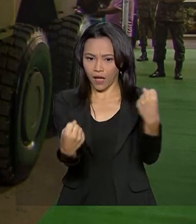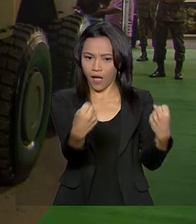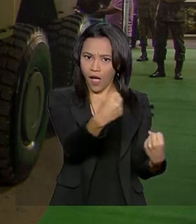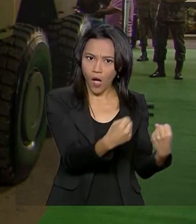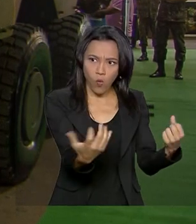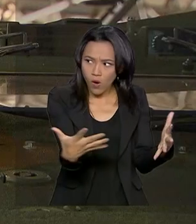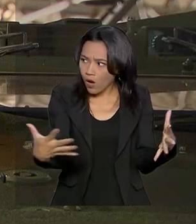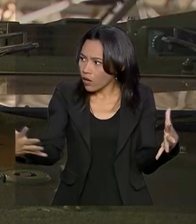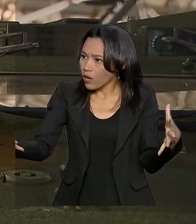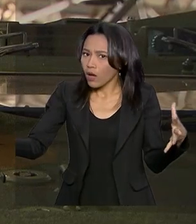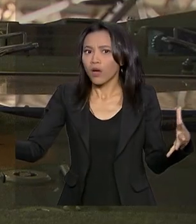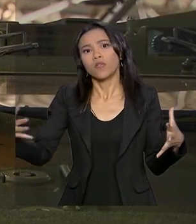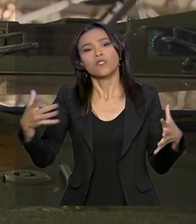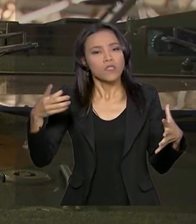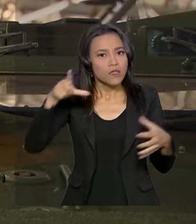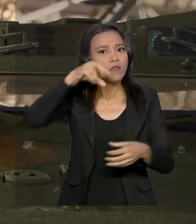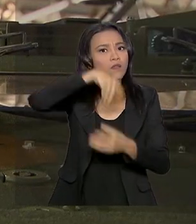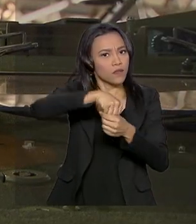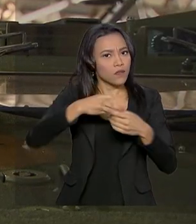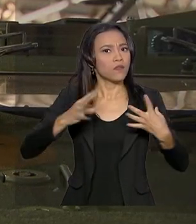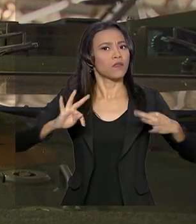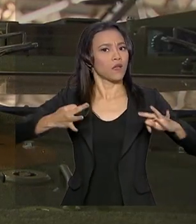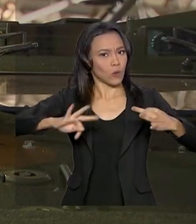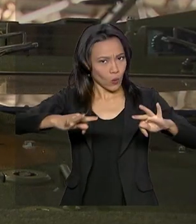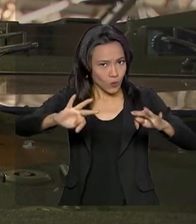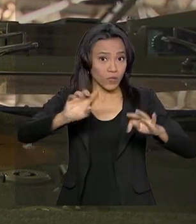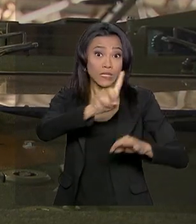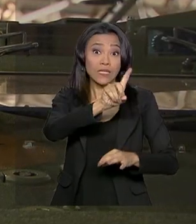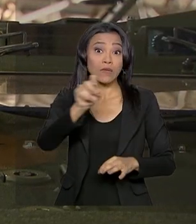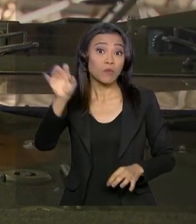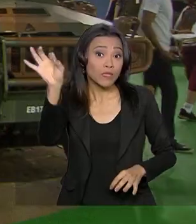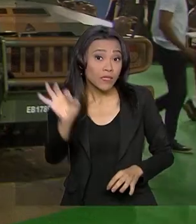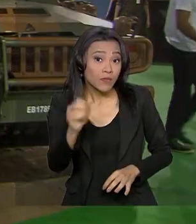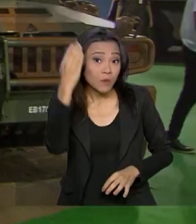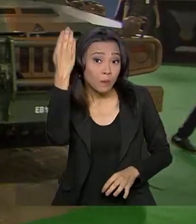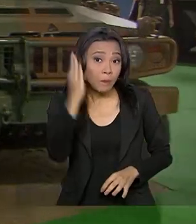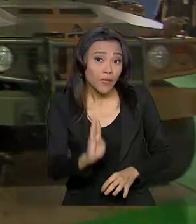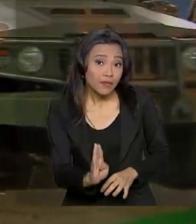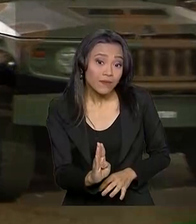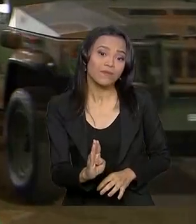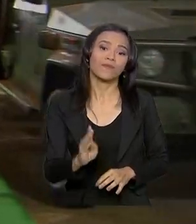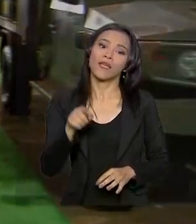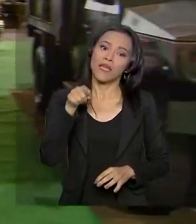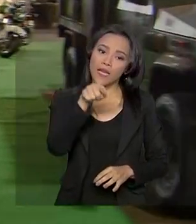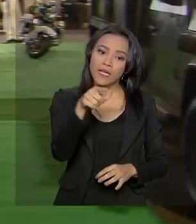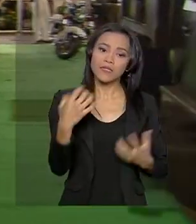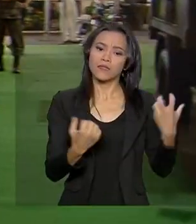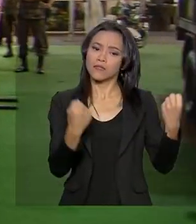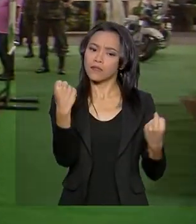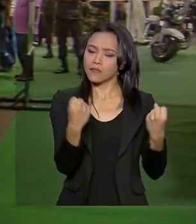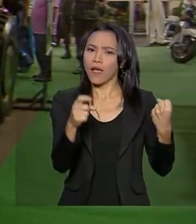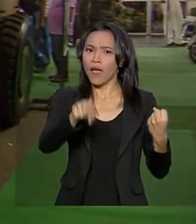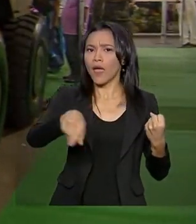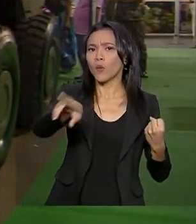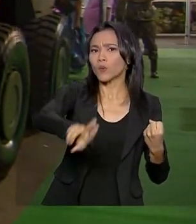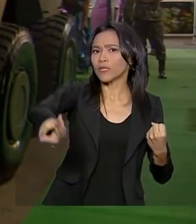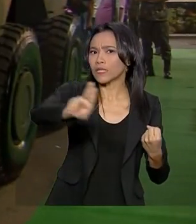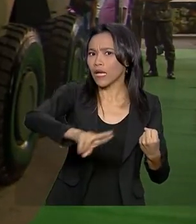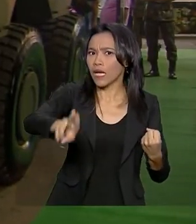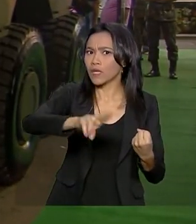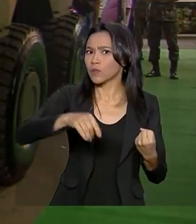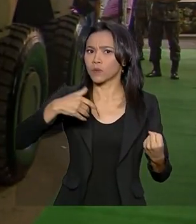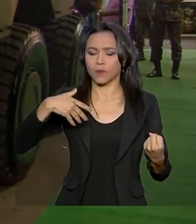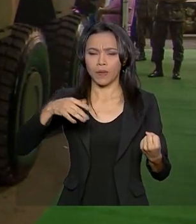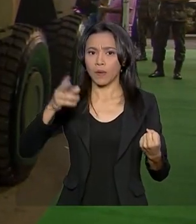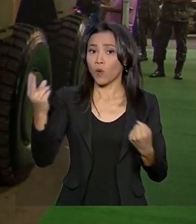tecnologia. E tecnologia 100% nacional. Veículos assim são usados em situações extremas,